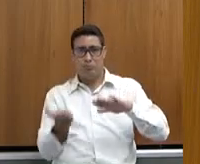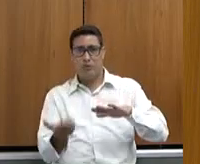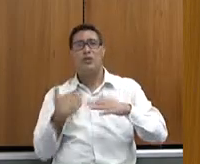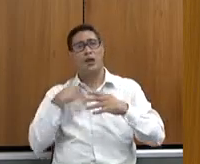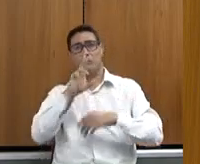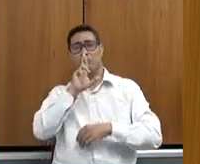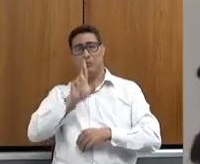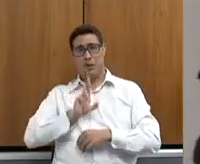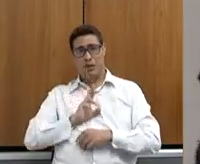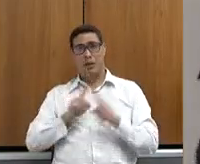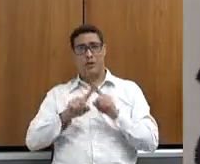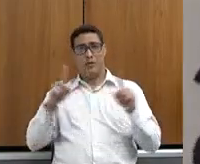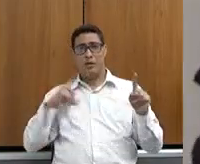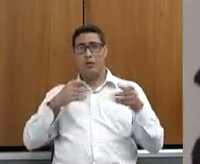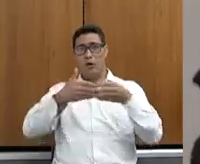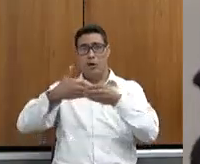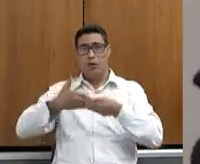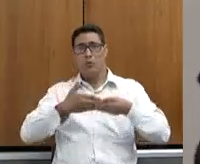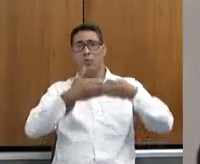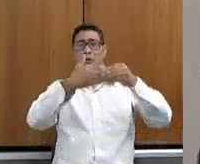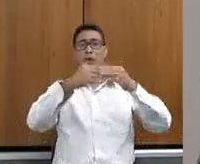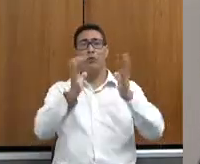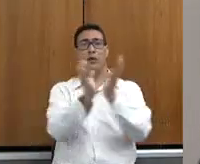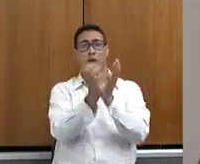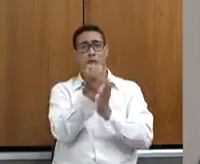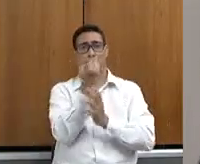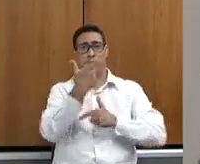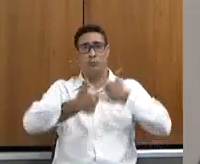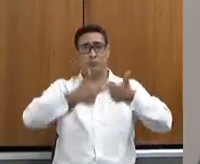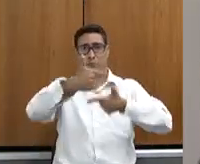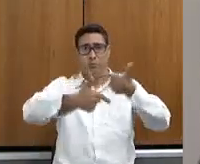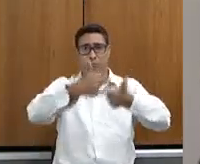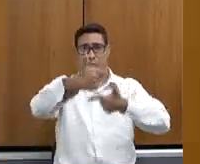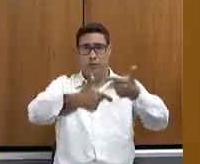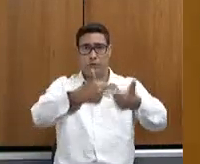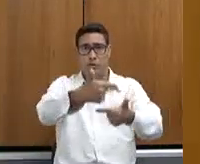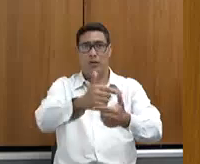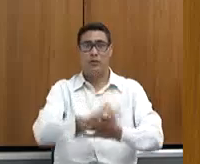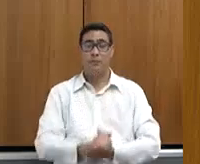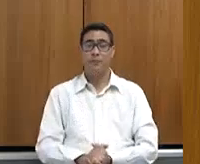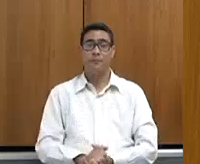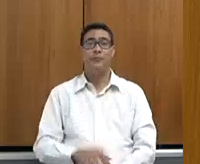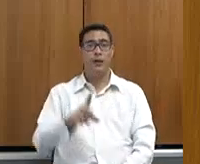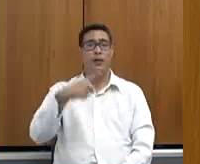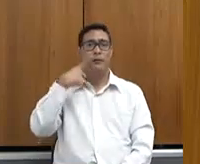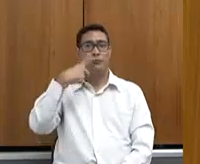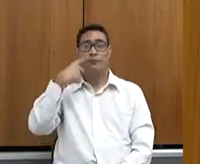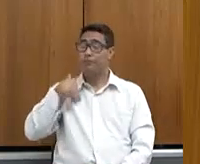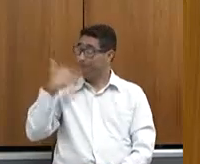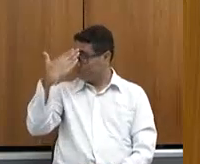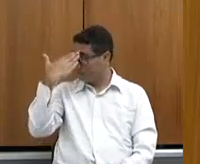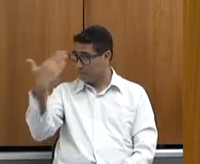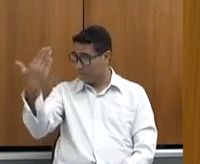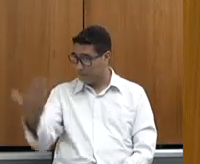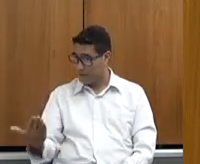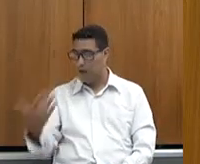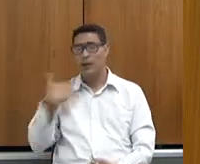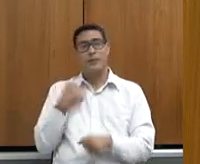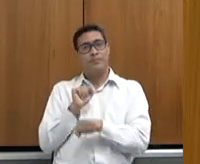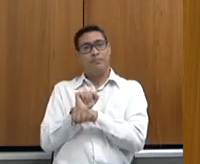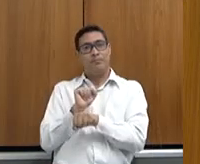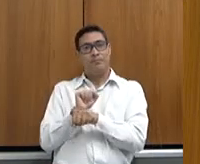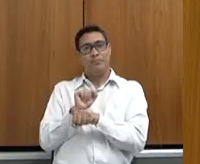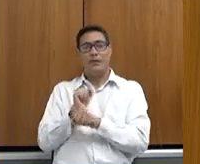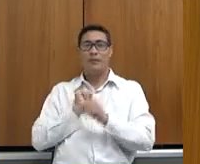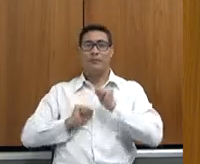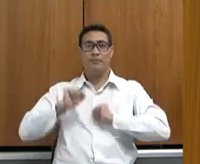via requerimento, no mais, cumprimentar toda a sua equipe pelo trabalho. deputada, eu agradeço e a gente espera realmente ansioso que esses